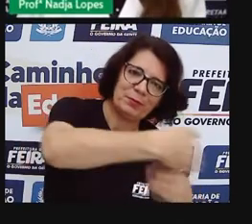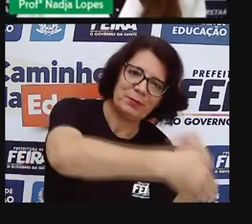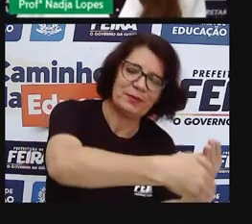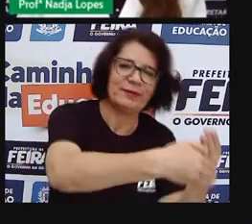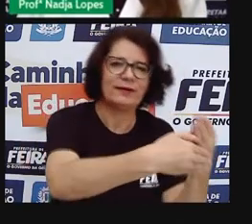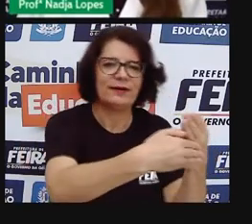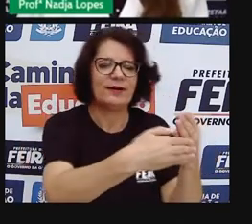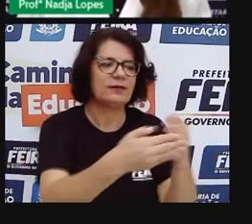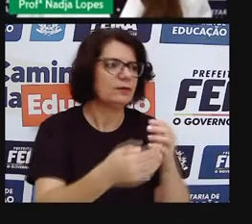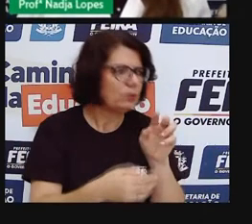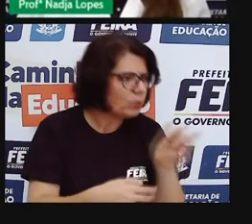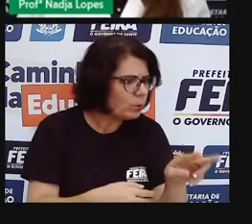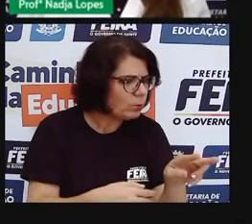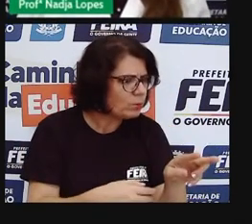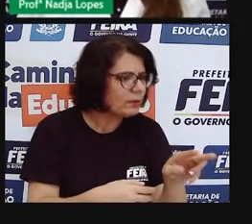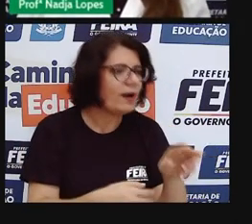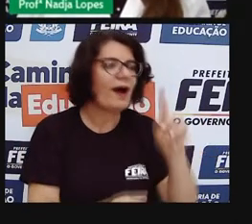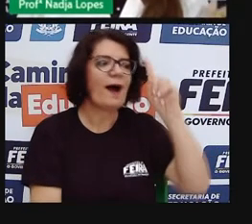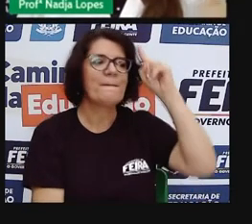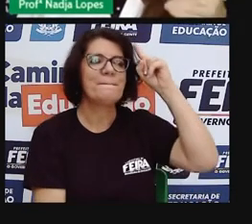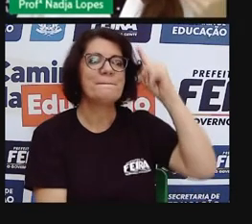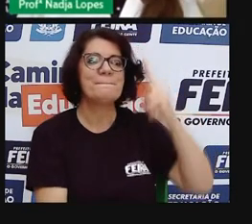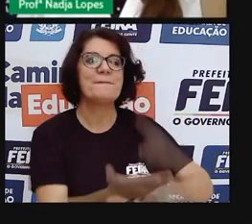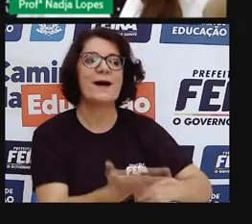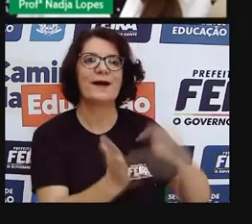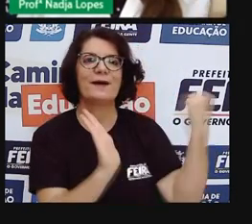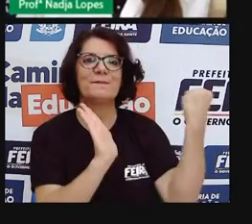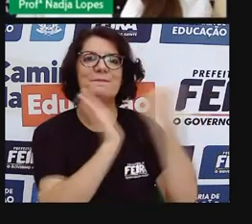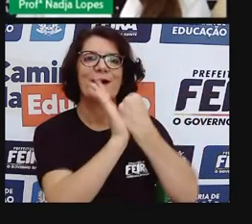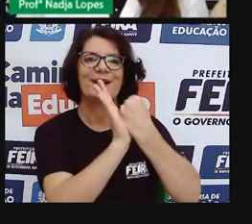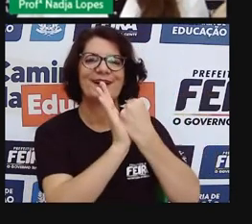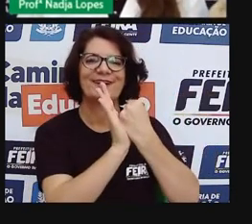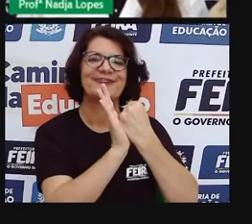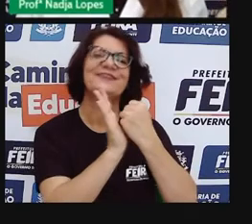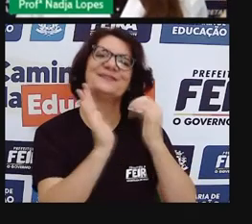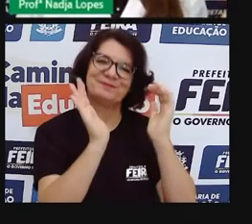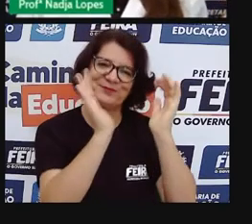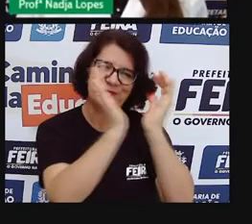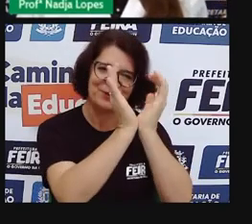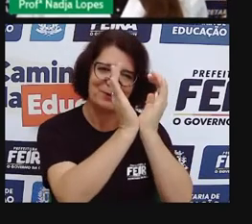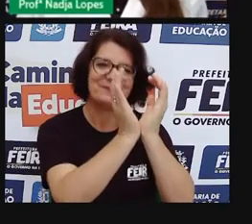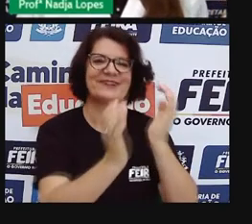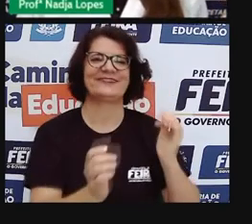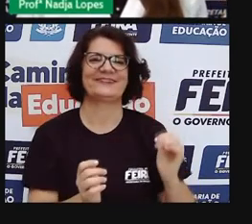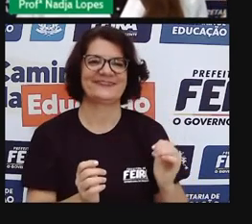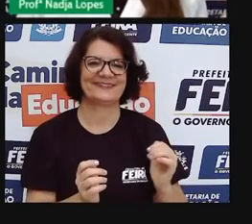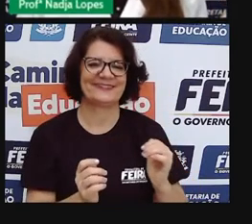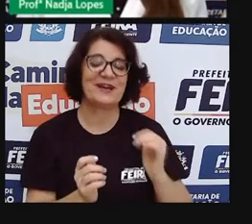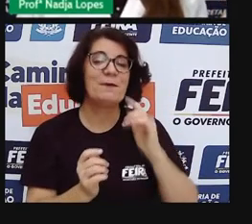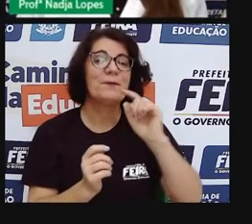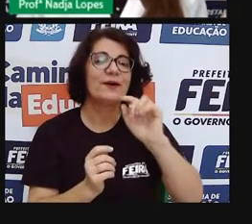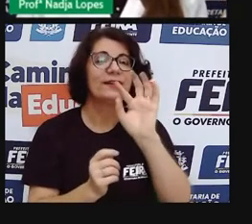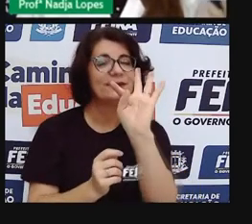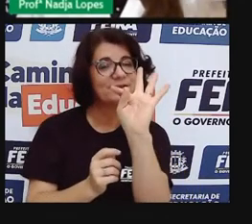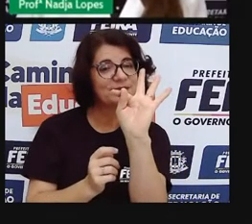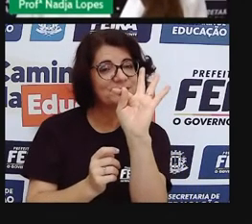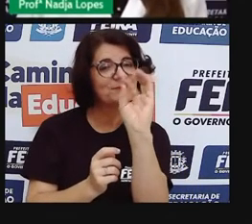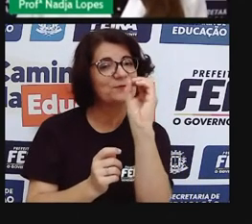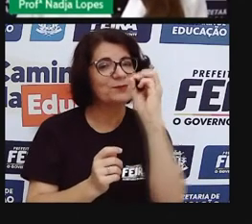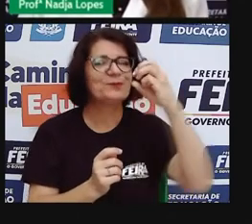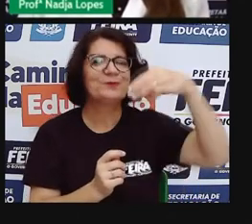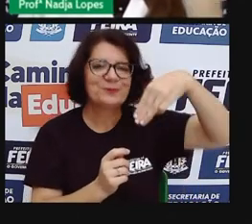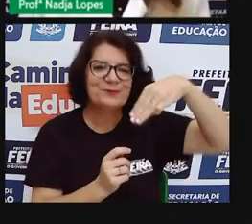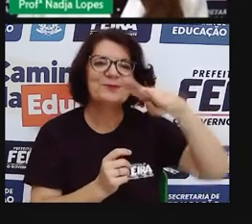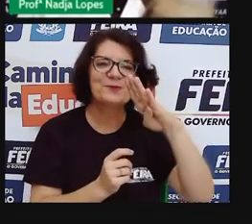ficou esse nome. Tomba. E aquela curva fazia os trens tombarem. Então, tomba, virou